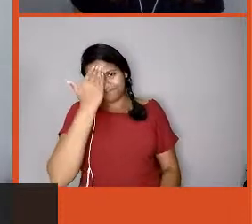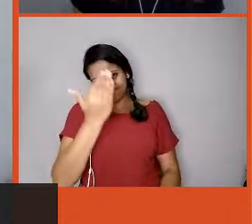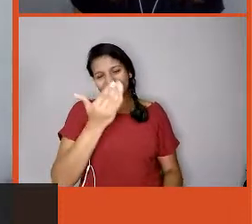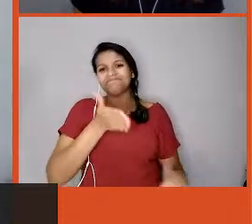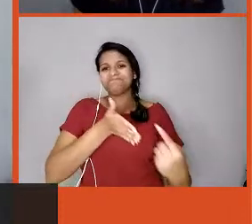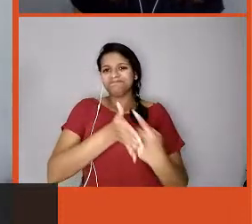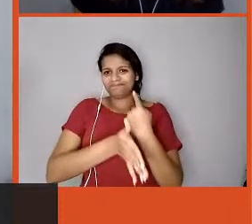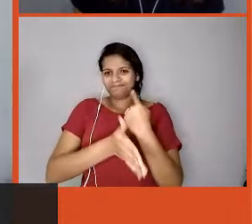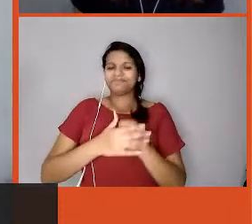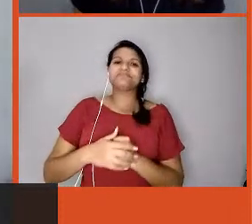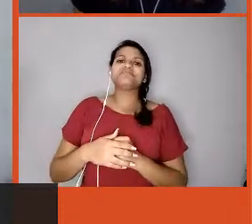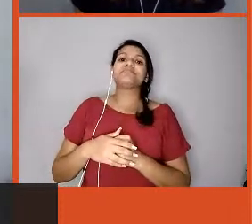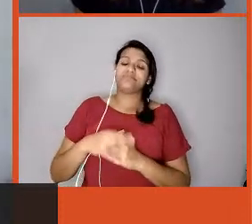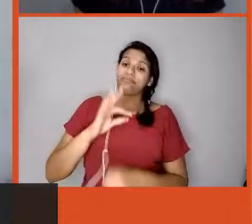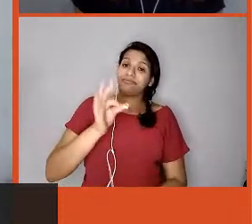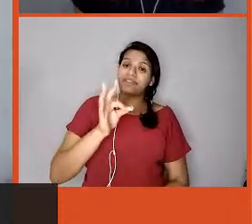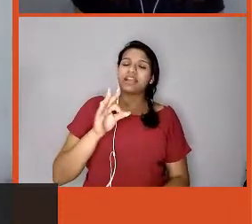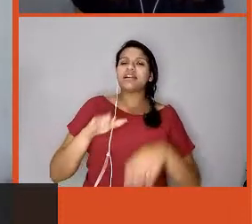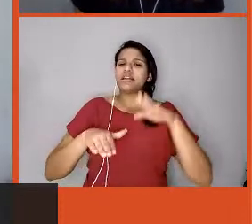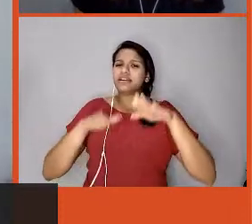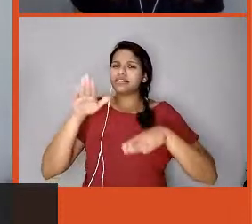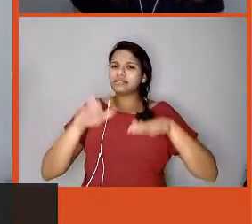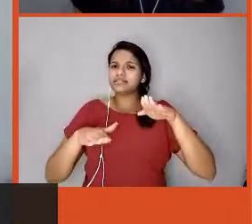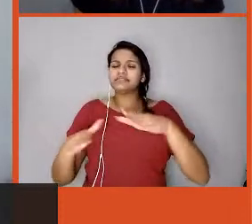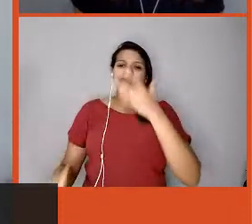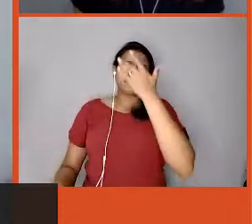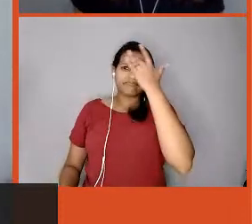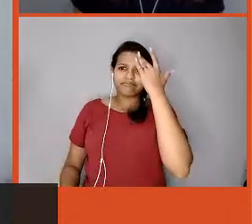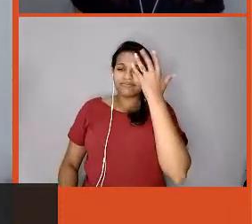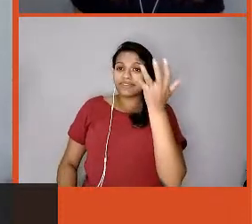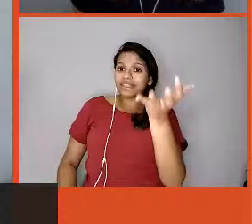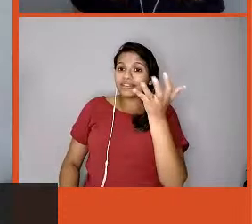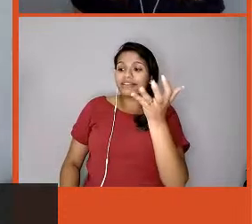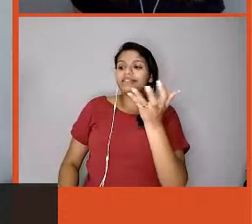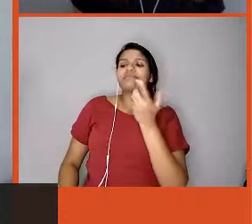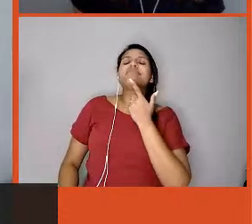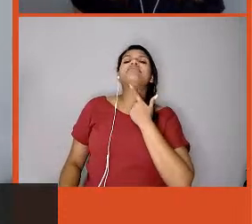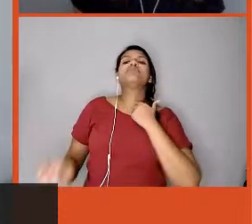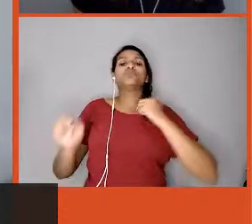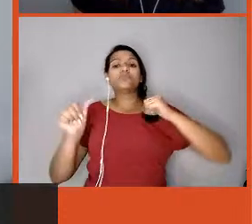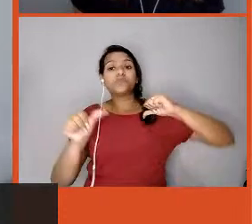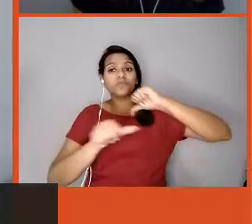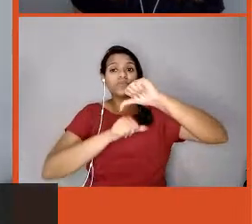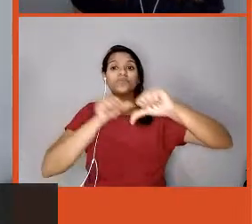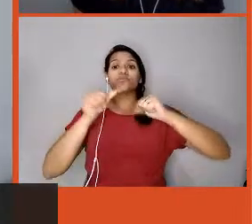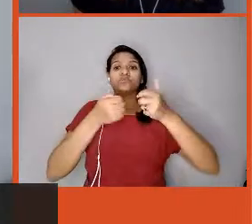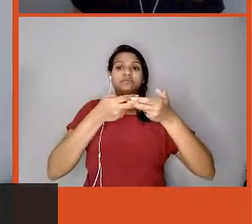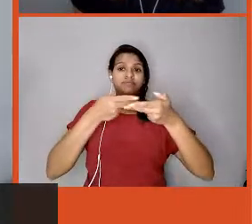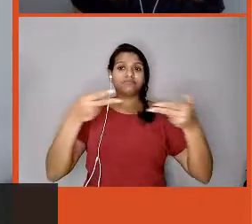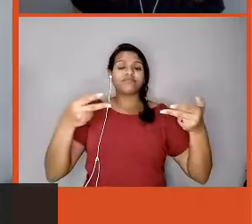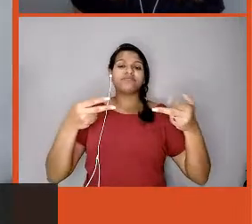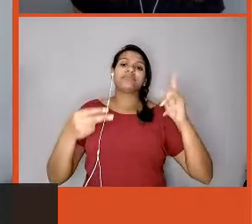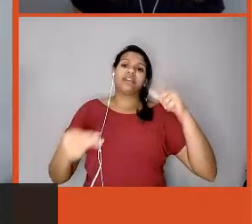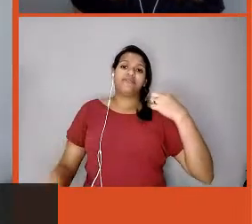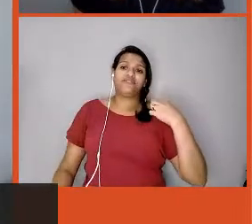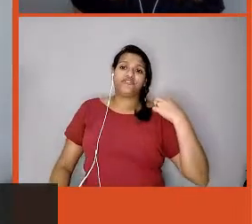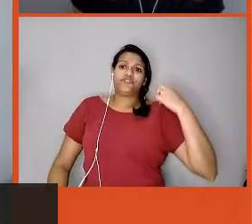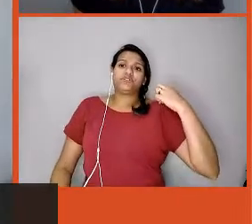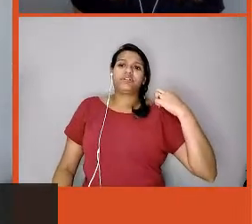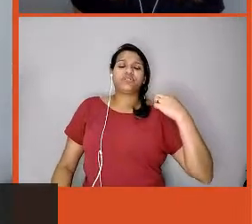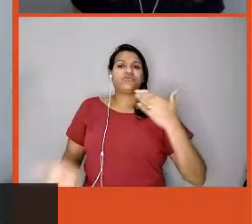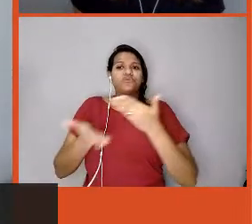gostaria de fazer uma mudança, isso realmente precisa ser voluntário, ela acaba se engajando muito nessa mudança.